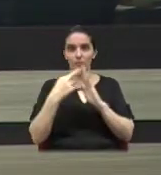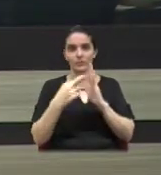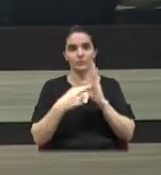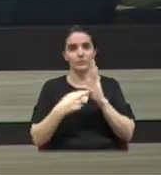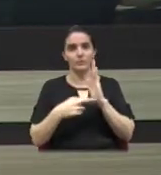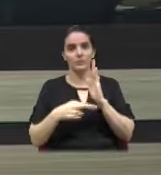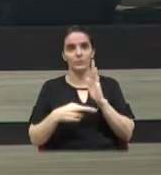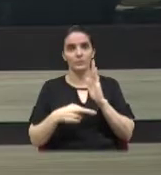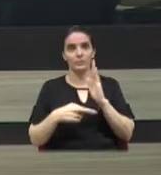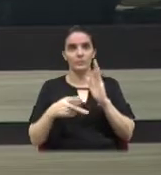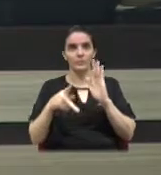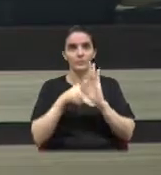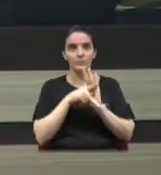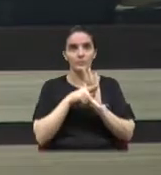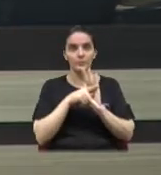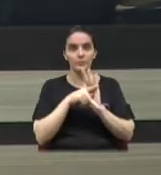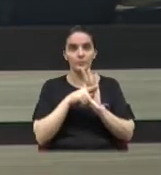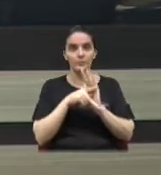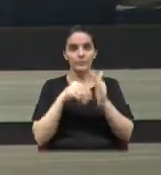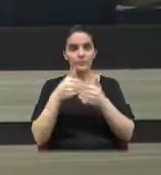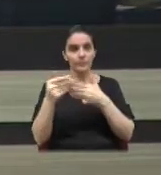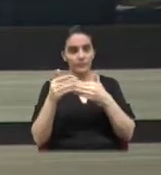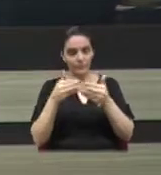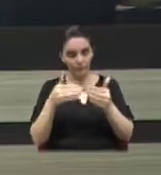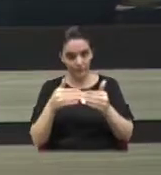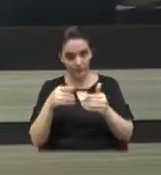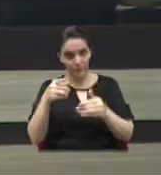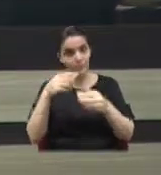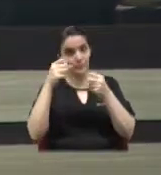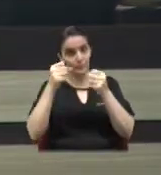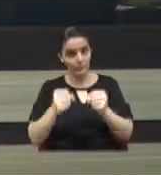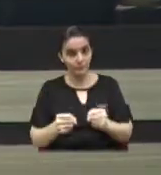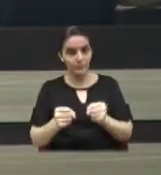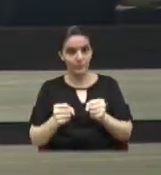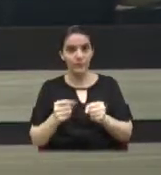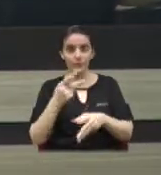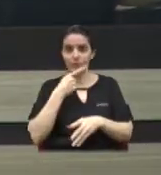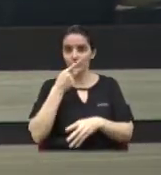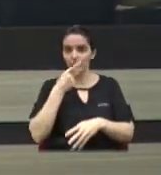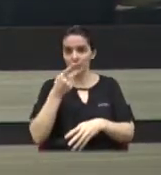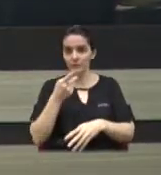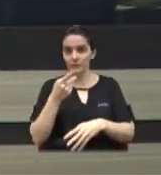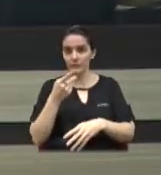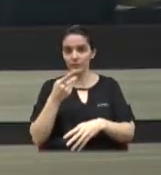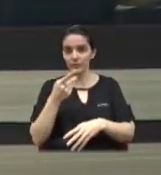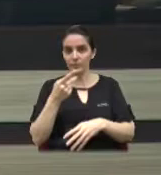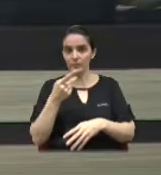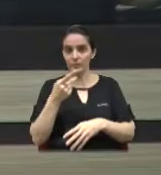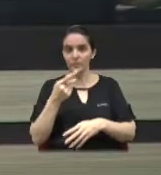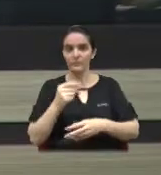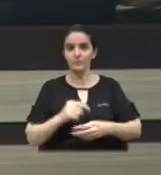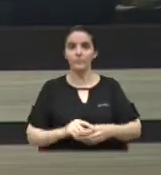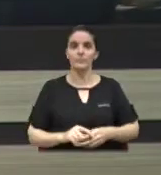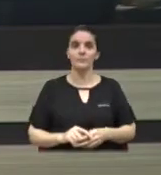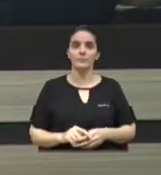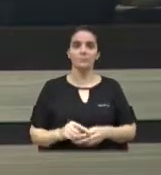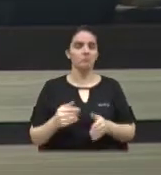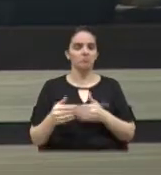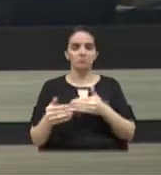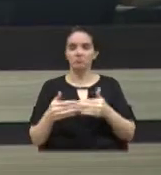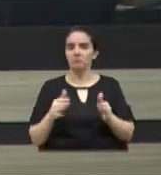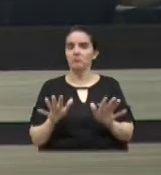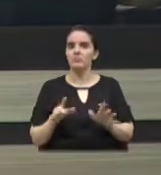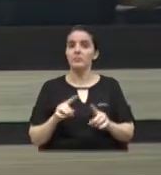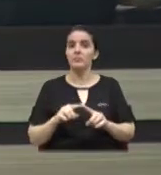em qualquer momento. interno diz que a qualquer hora o senhor pode dizer, o senhor pode fazer, usar como vice-líder. A qualquer hora,